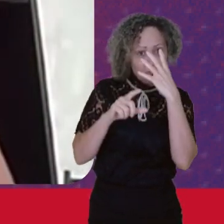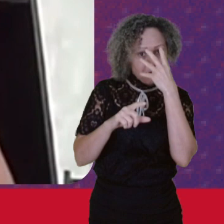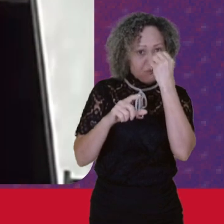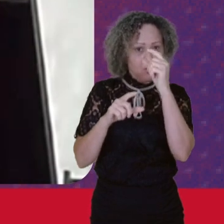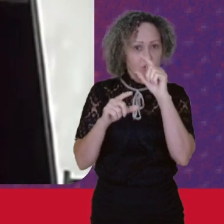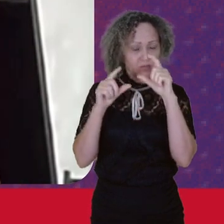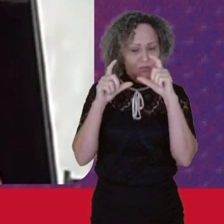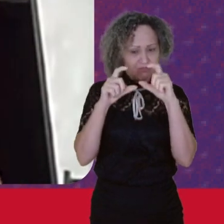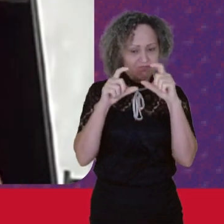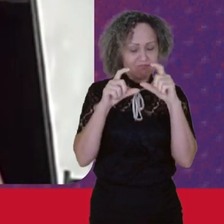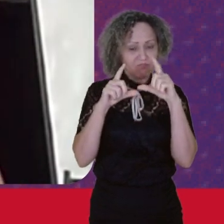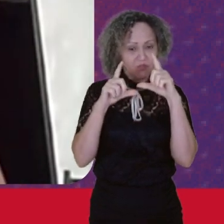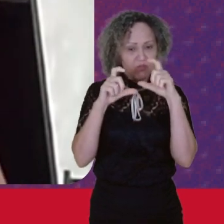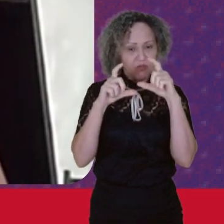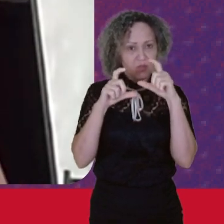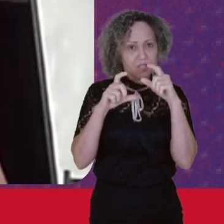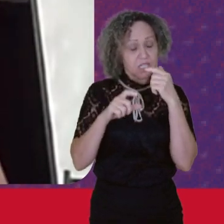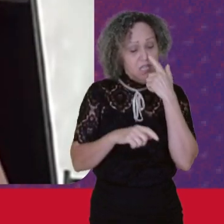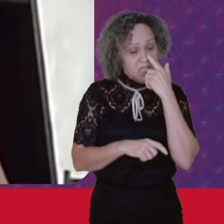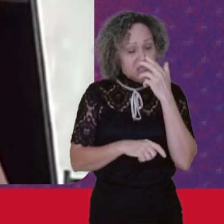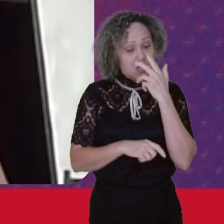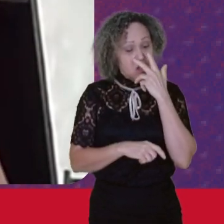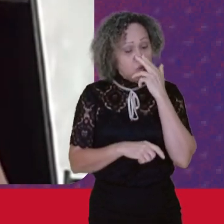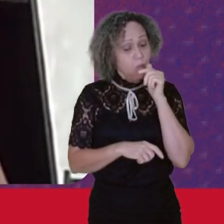E eu acredito Que tenha